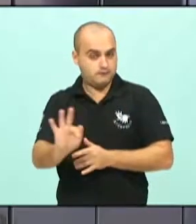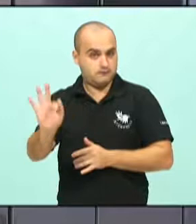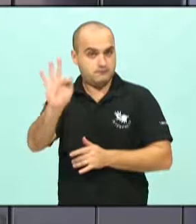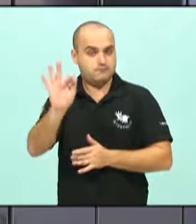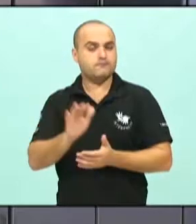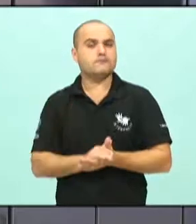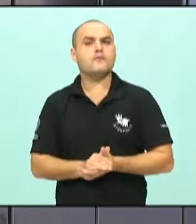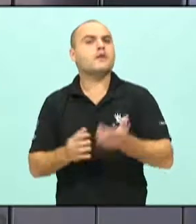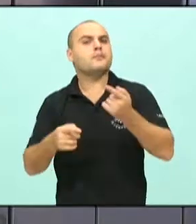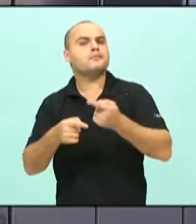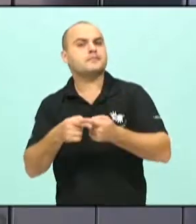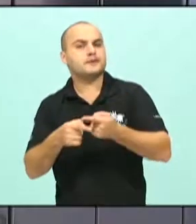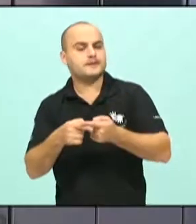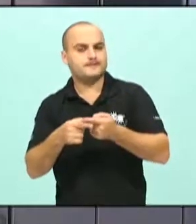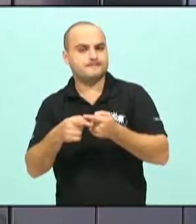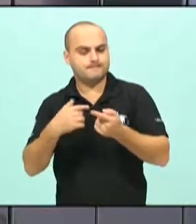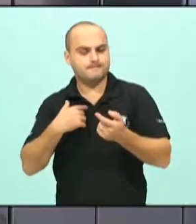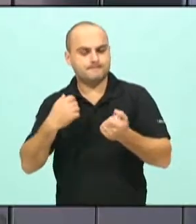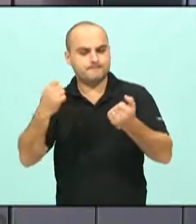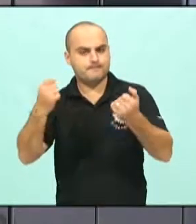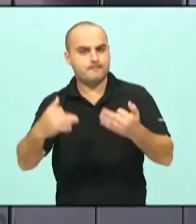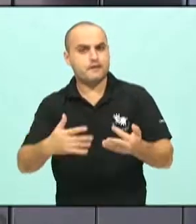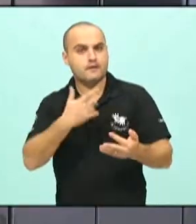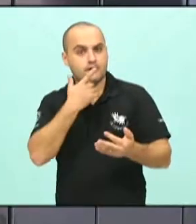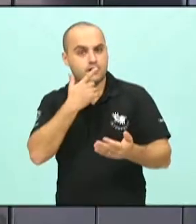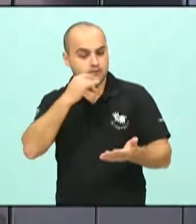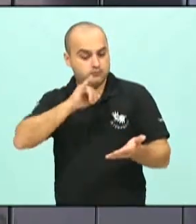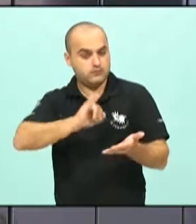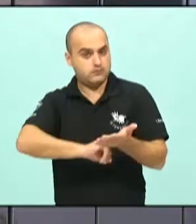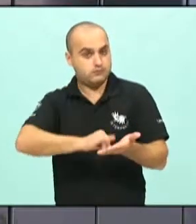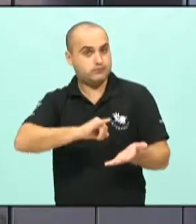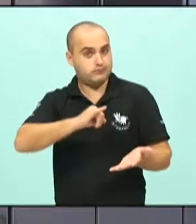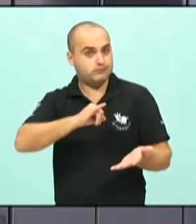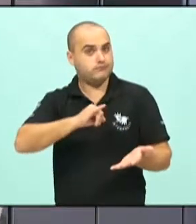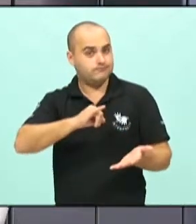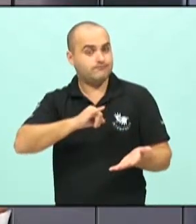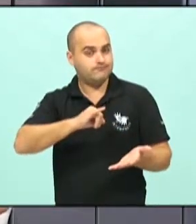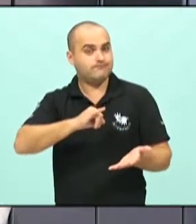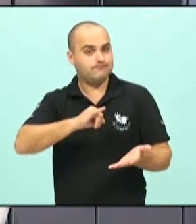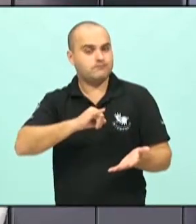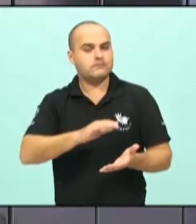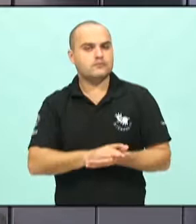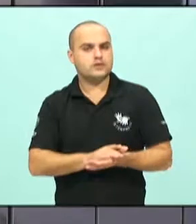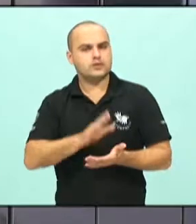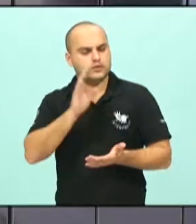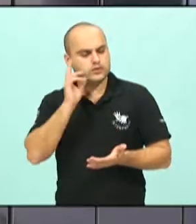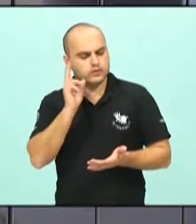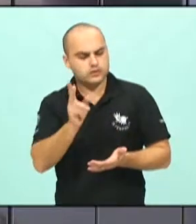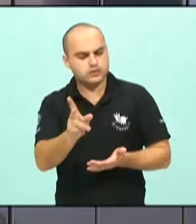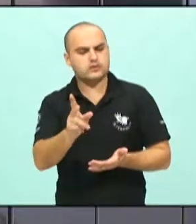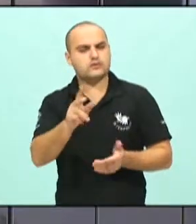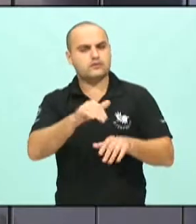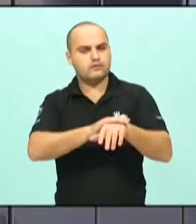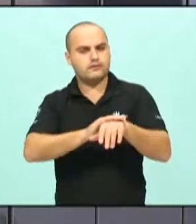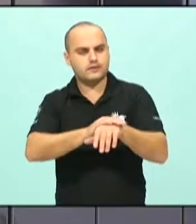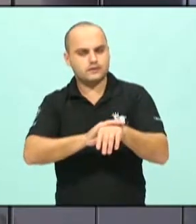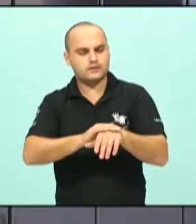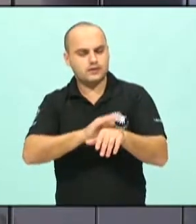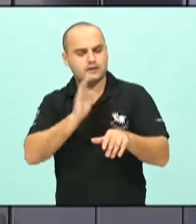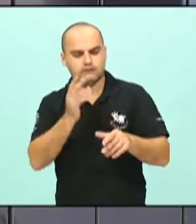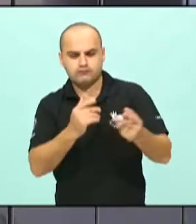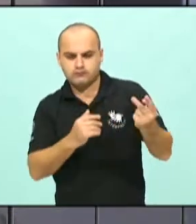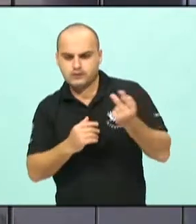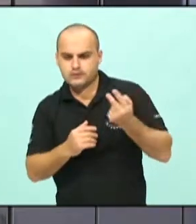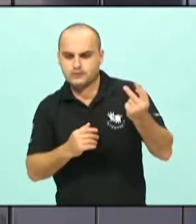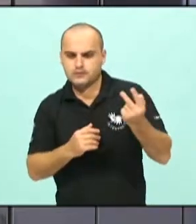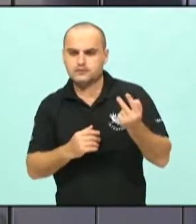Especialmente, digo, com relação à questão tributária. É claro que, se falei contigo no ano passado, às vezes